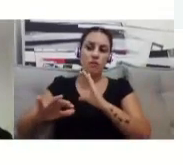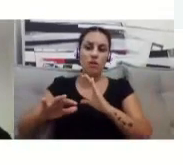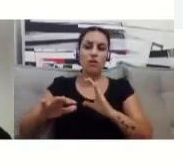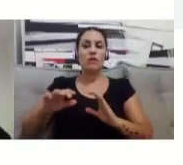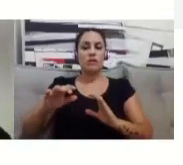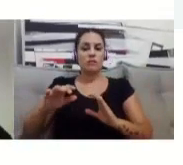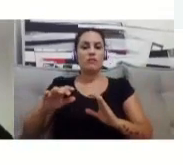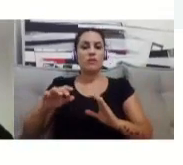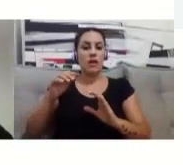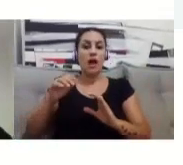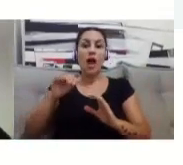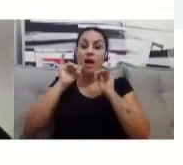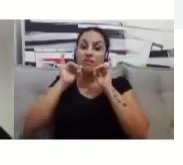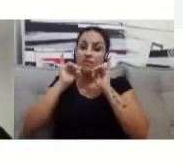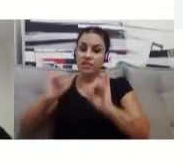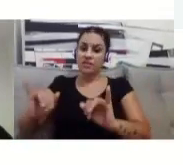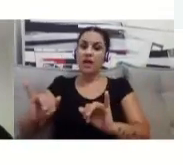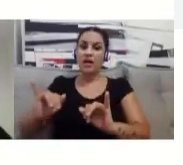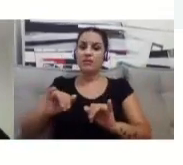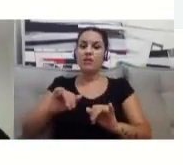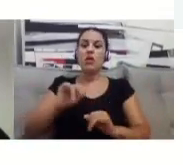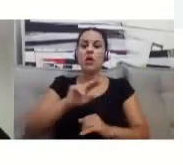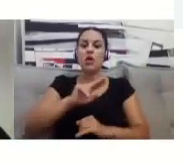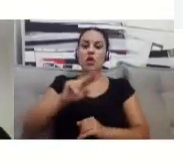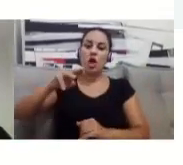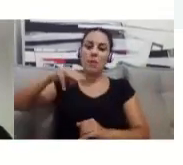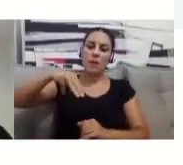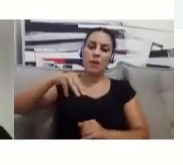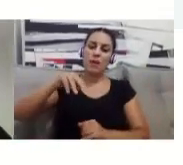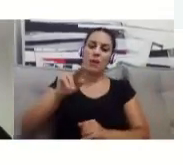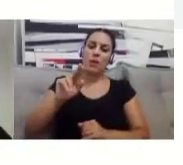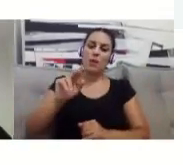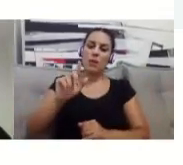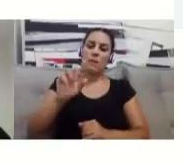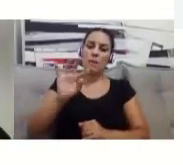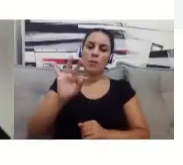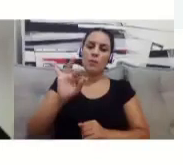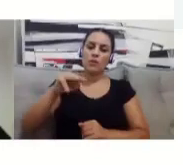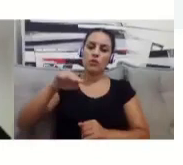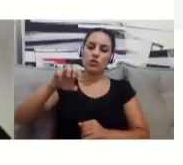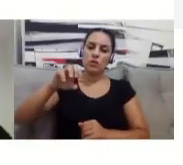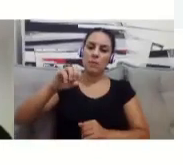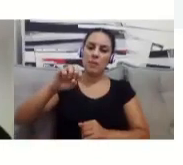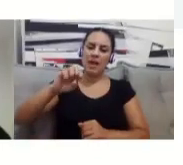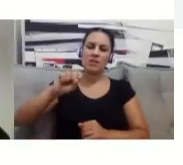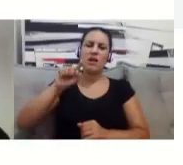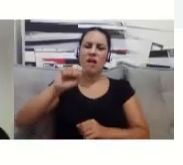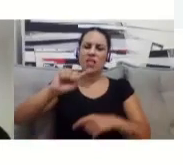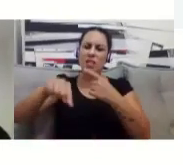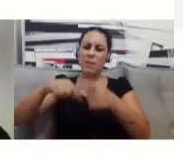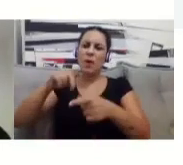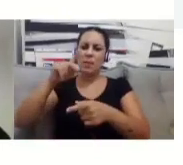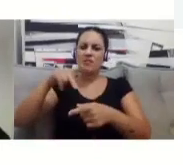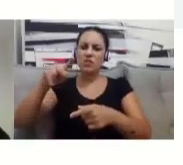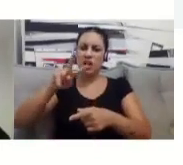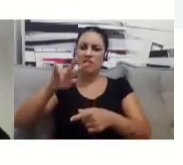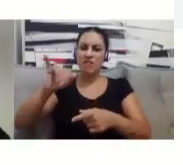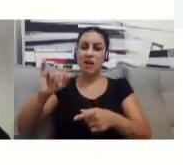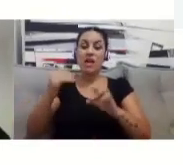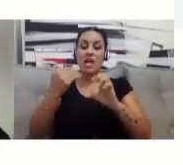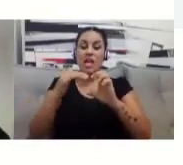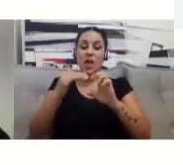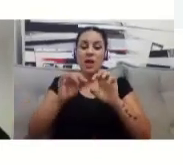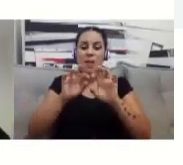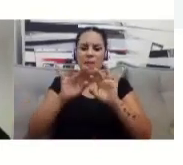.edu.br. Ao final dessa apresentação, a gente deixa lá direitinho o